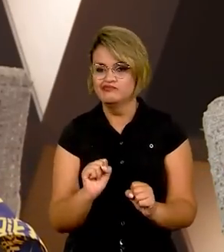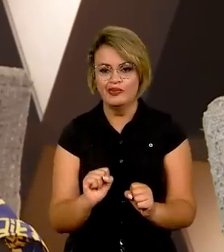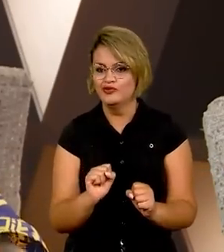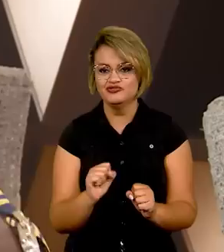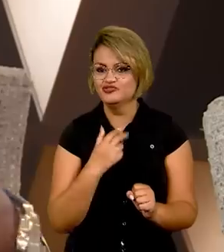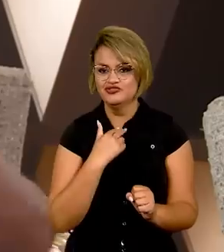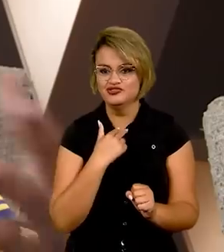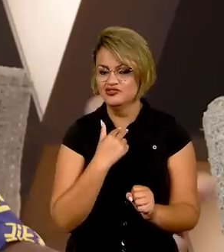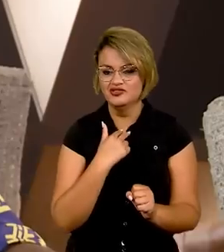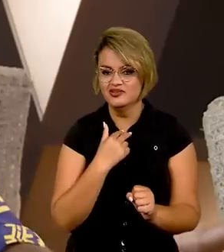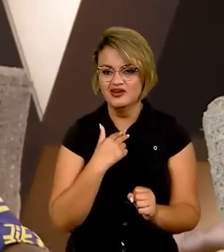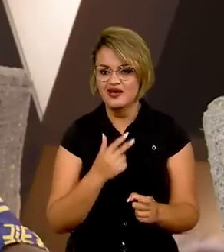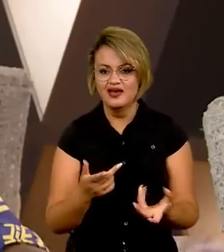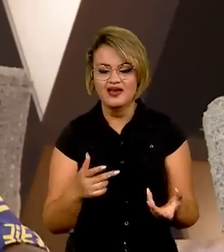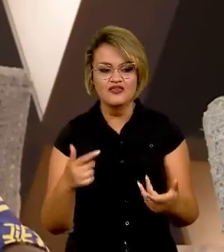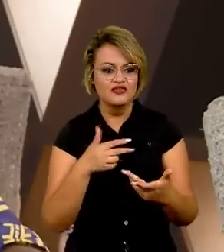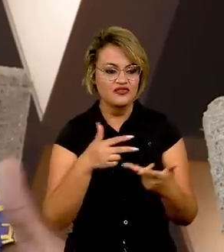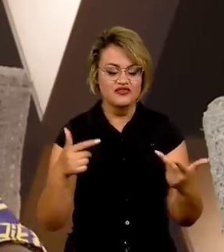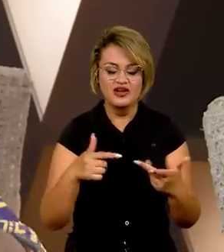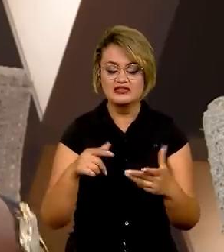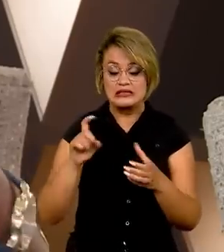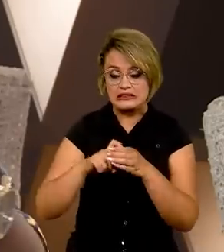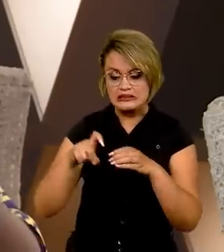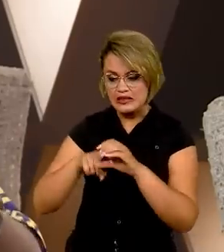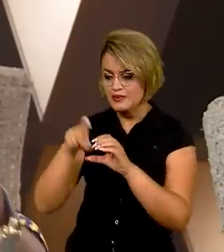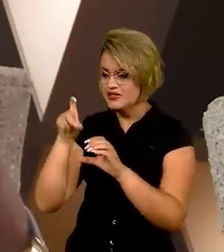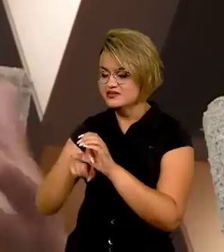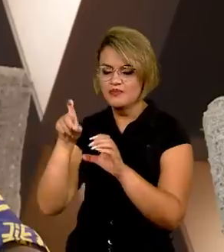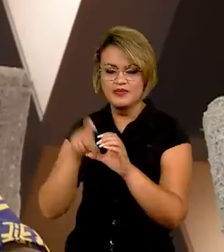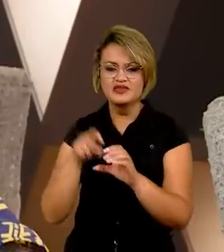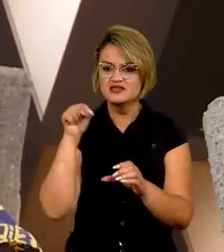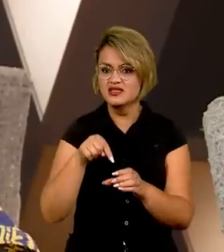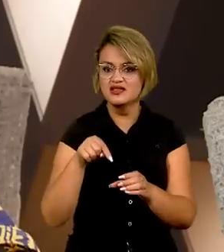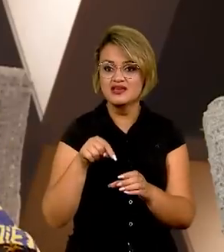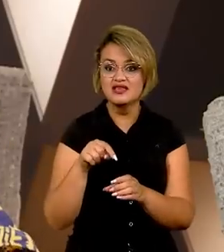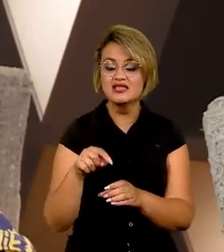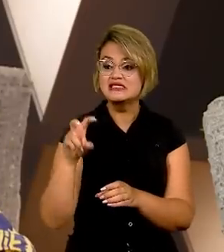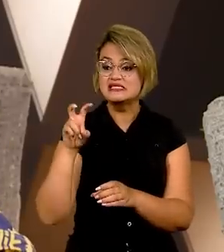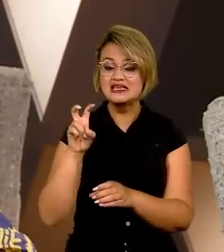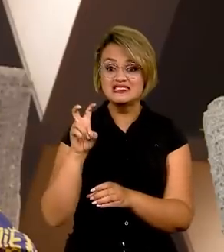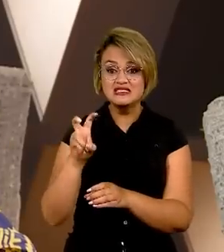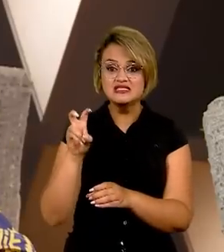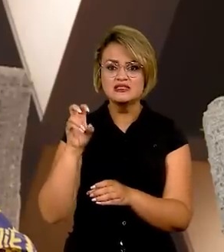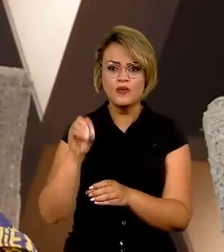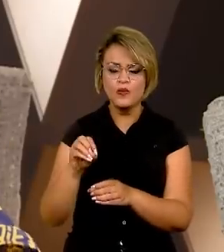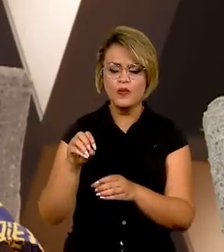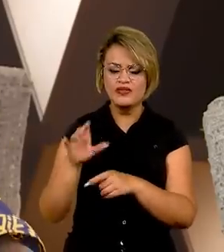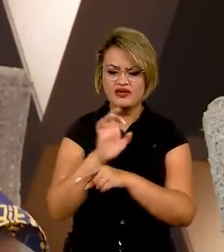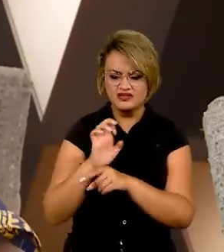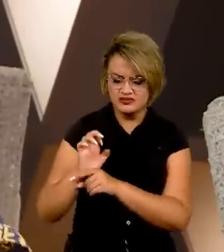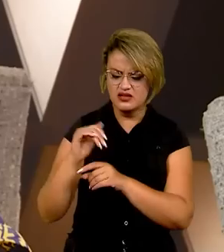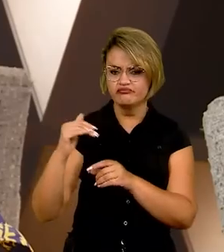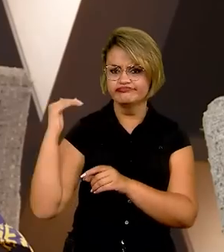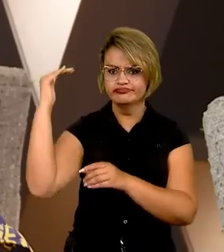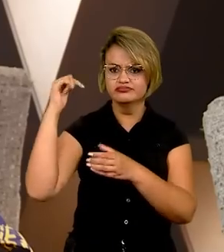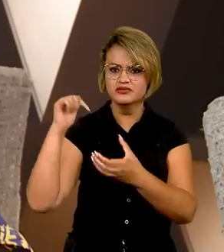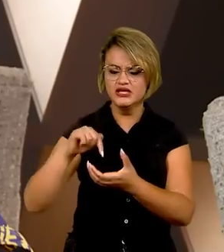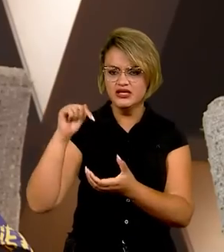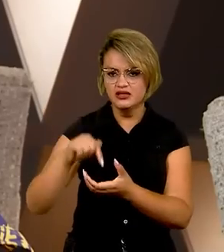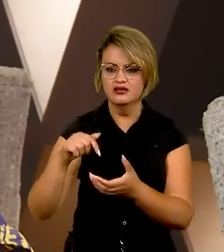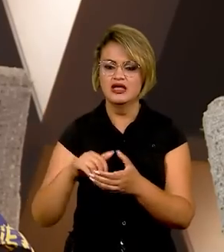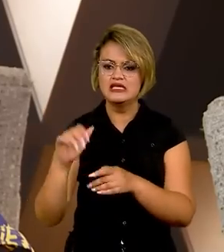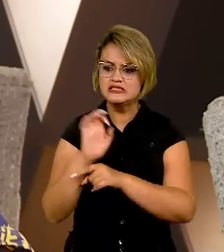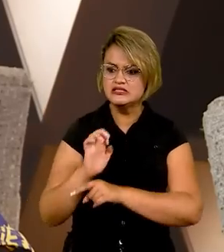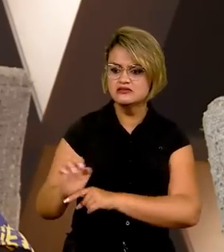depois das independências do continente, o continente tem mais de 50 estados soberanos. Estados